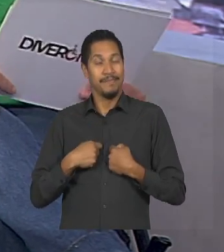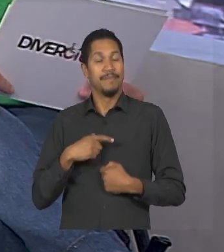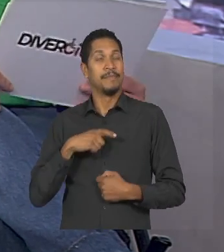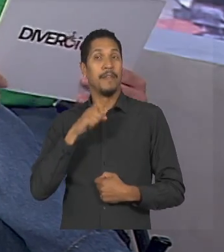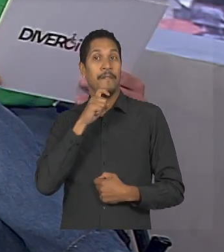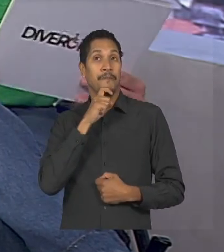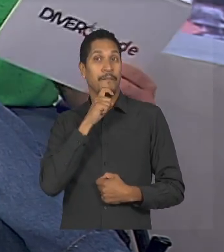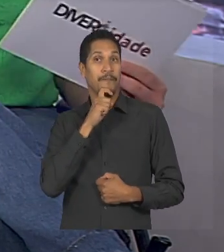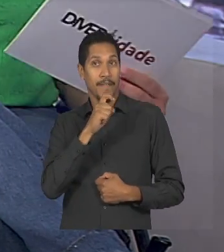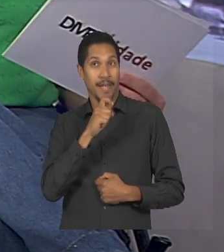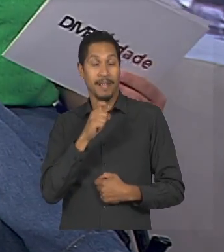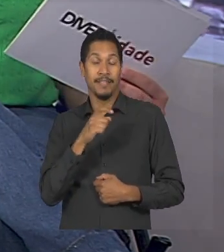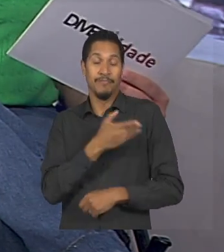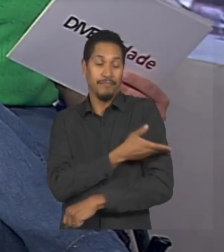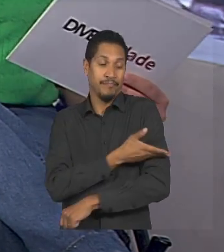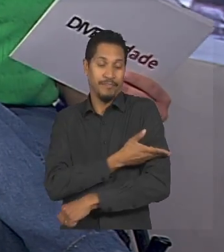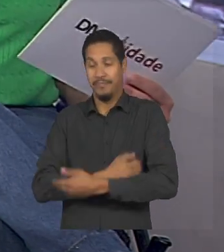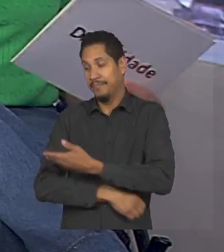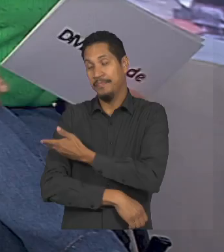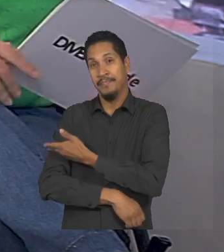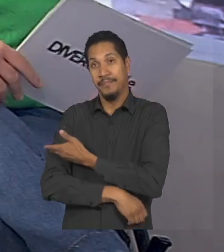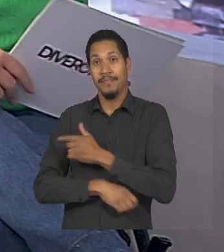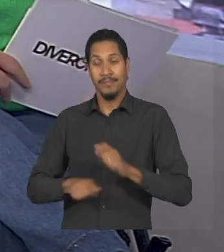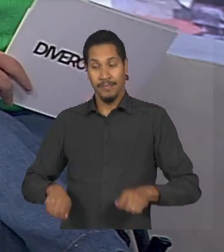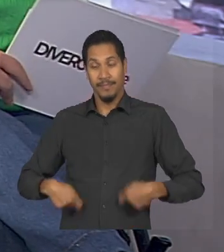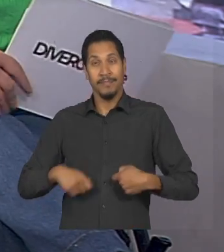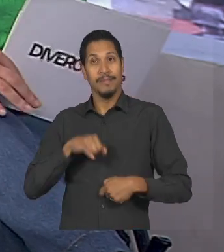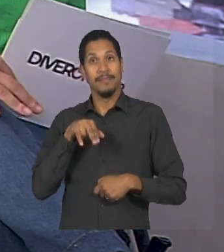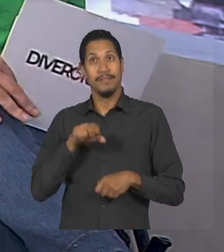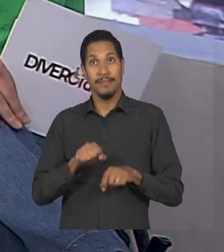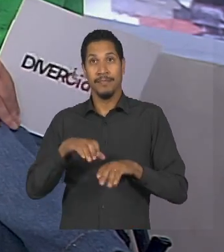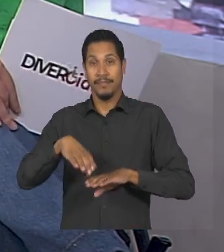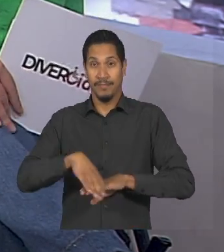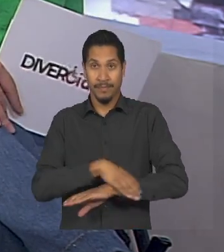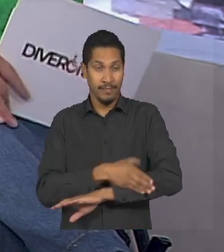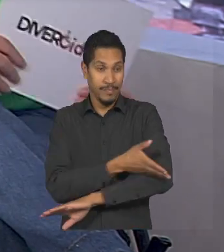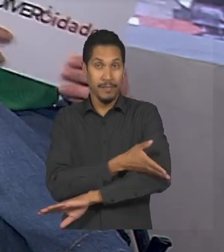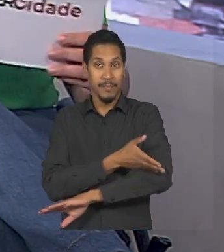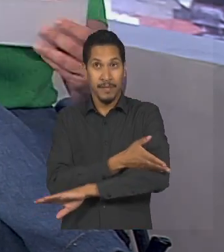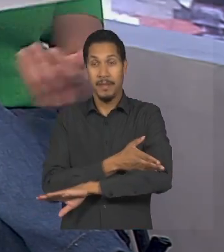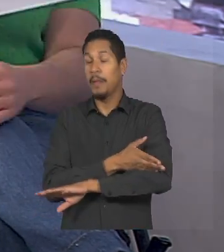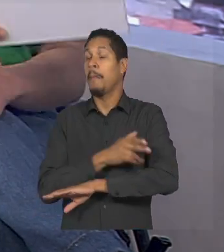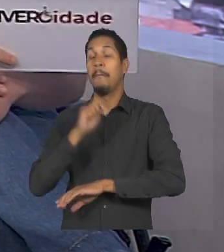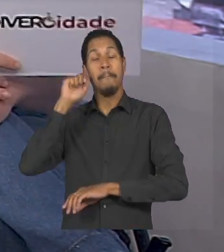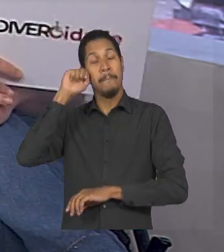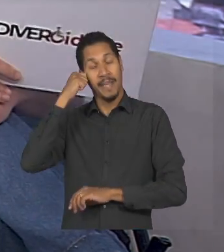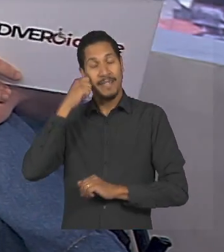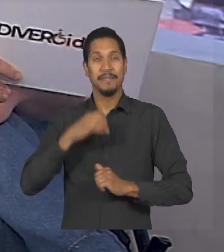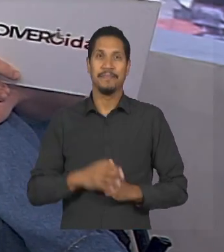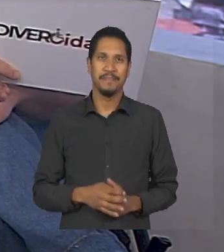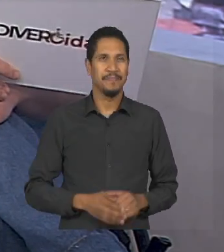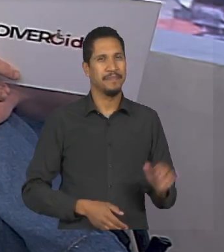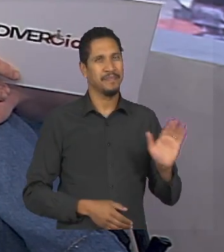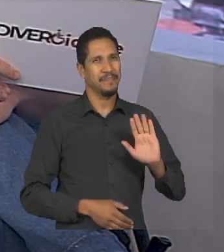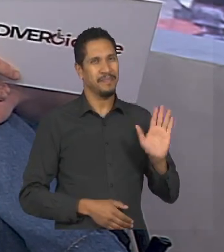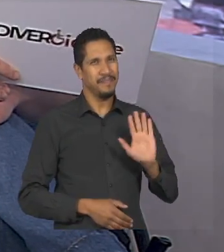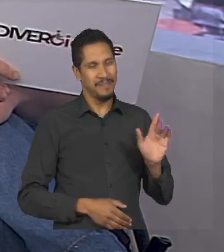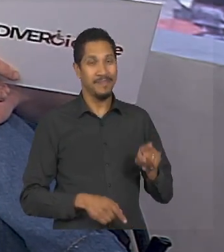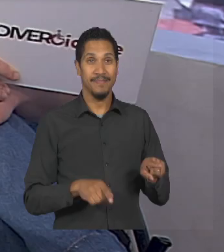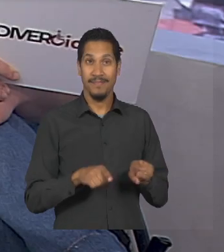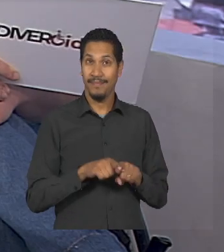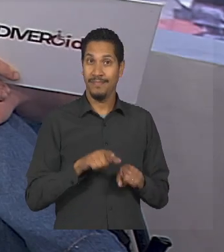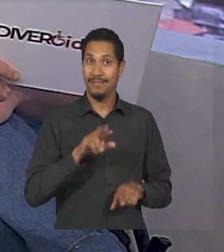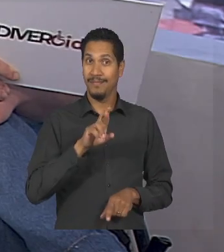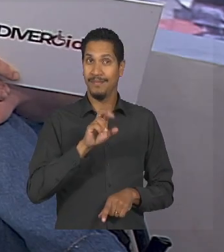verde limão com mangas curtas calça jeans e uma bota preta tratorada. Olá eu sou Roberto Rios começa